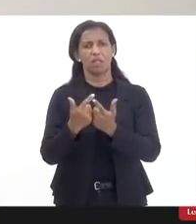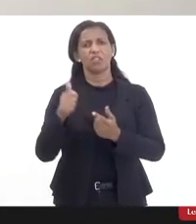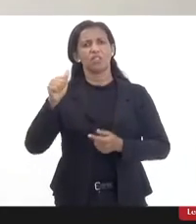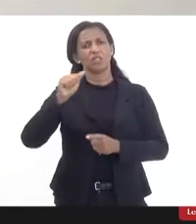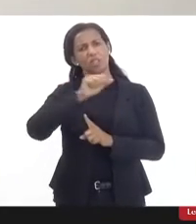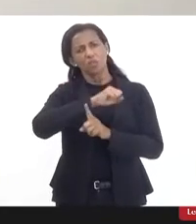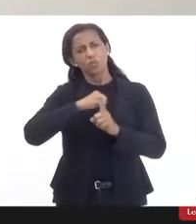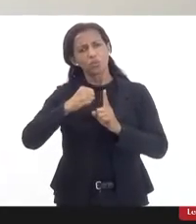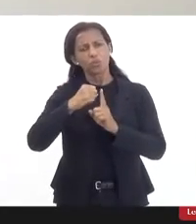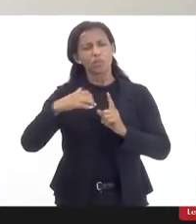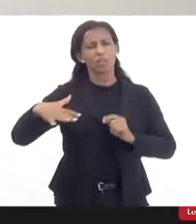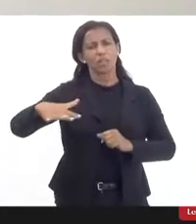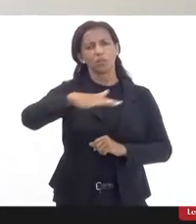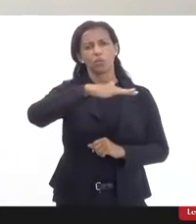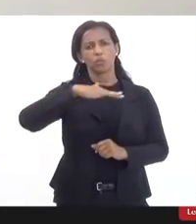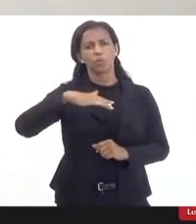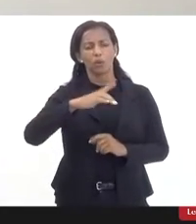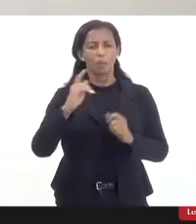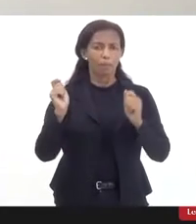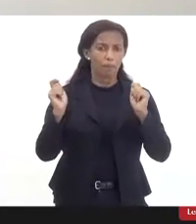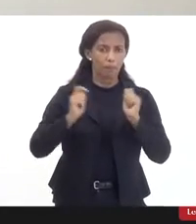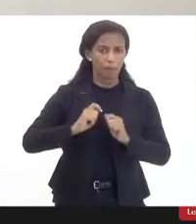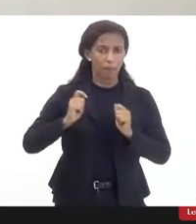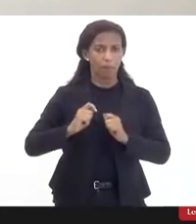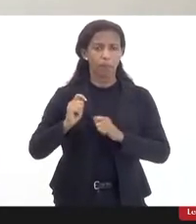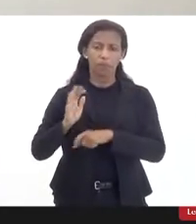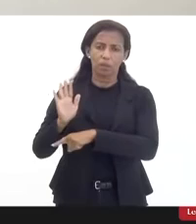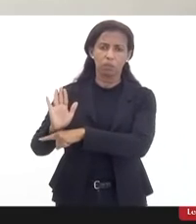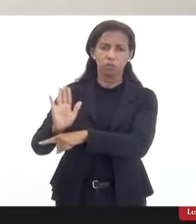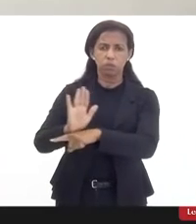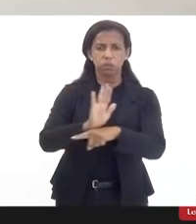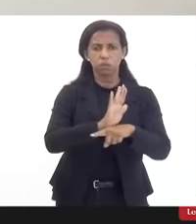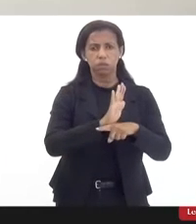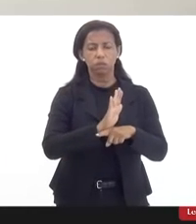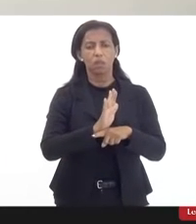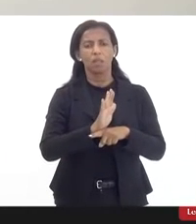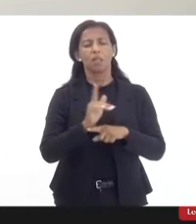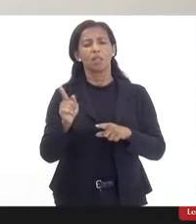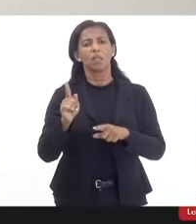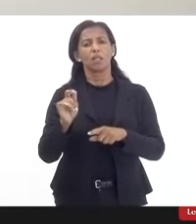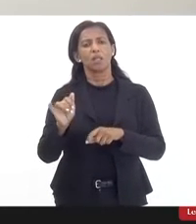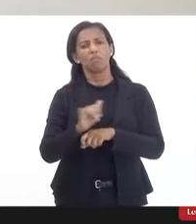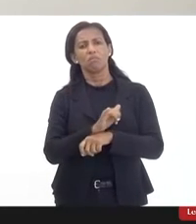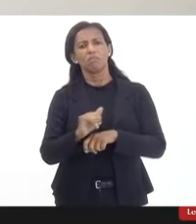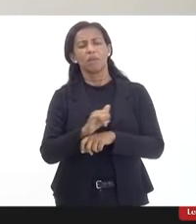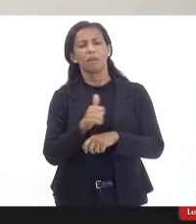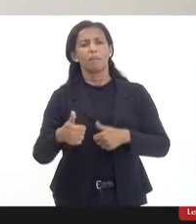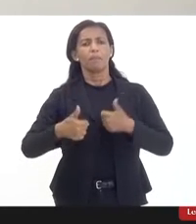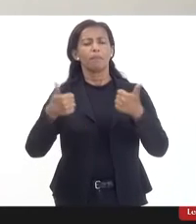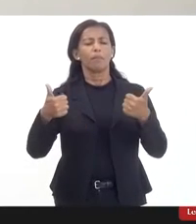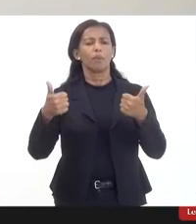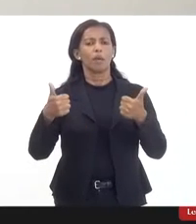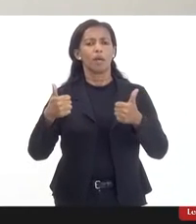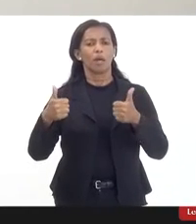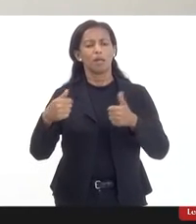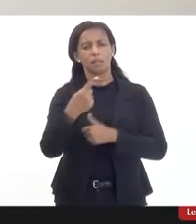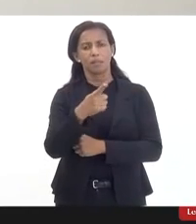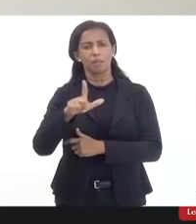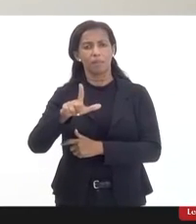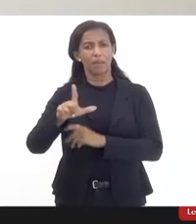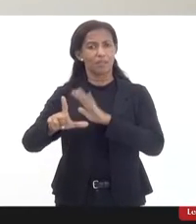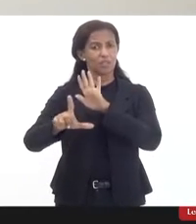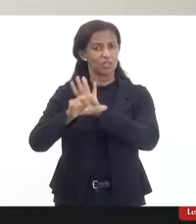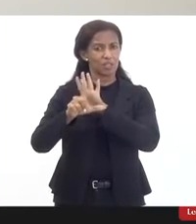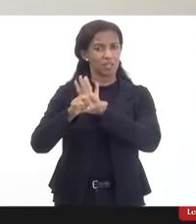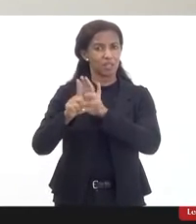sociedade para poder, de certa forma, auxiliar e aprimorar talvez esse projeto de lei para que a gente possa ter um